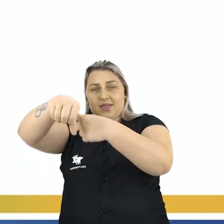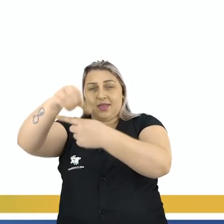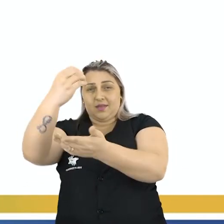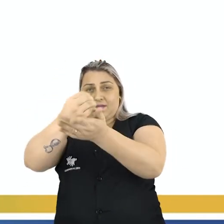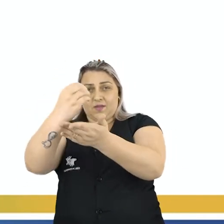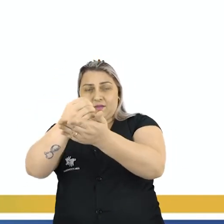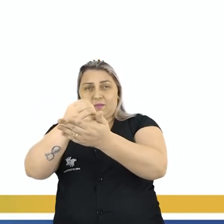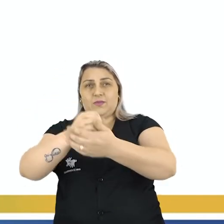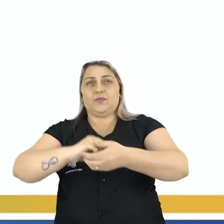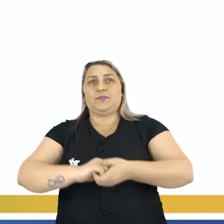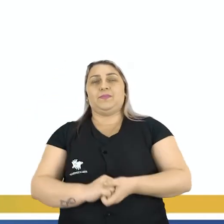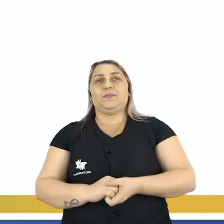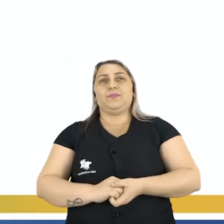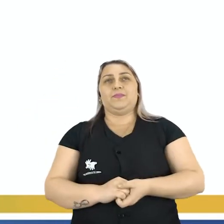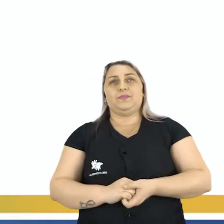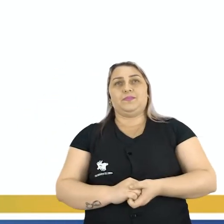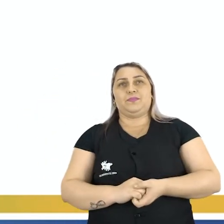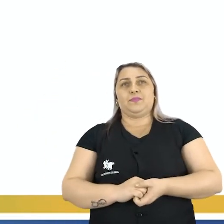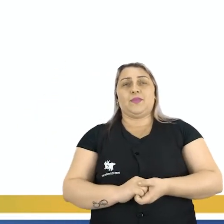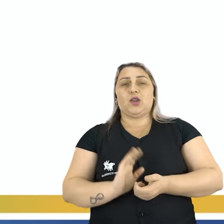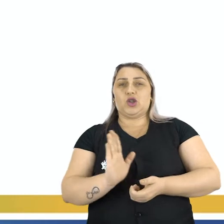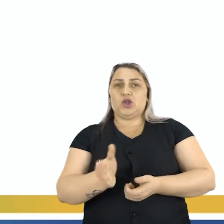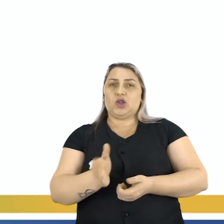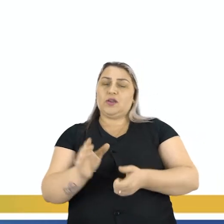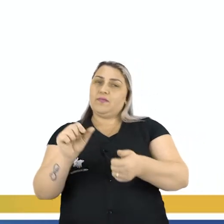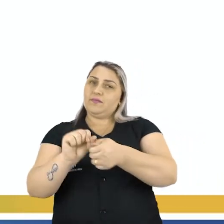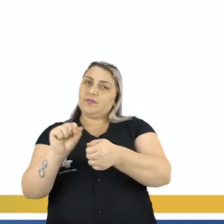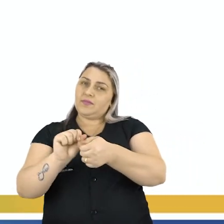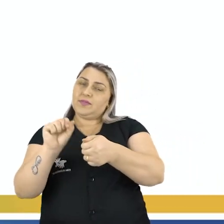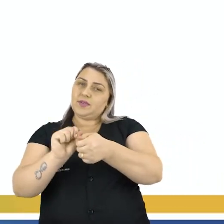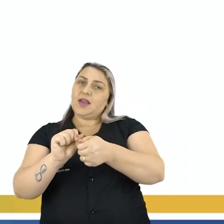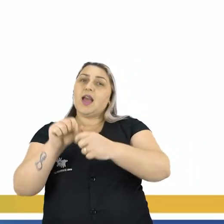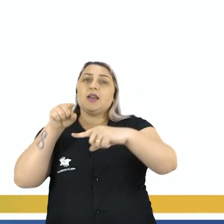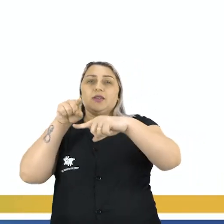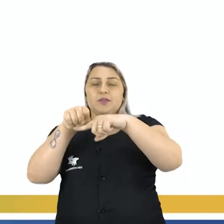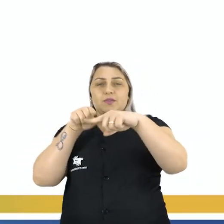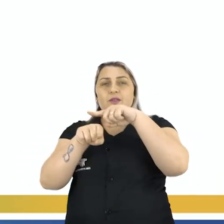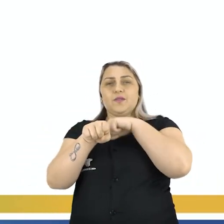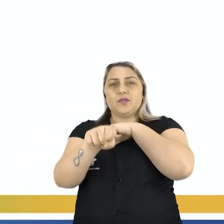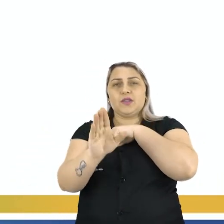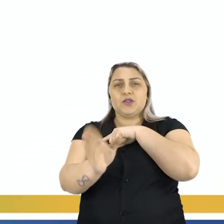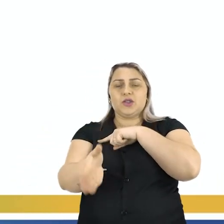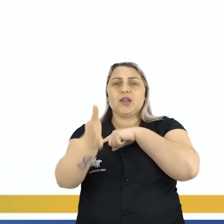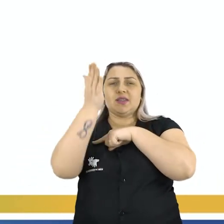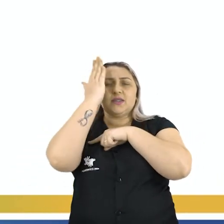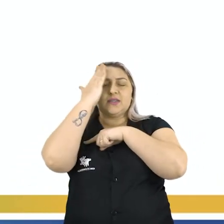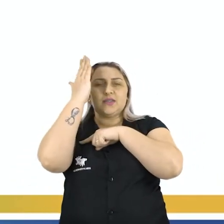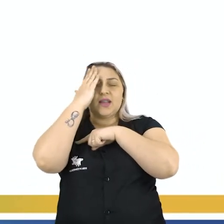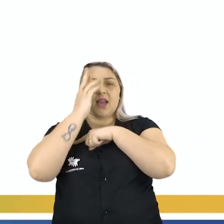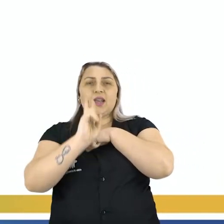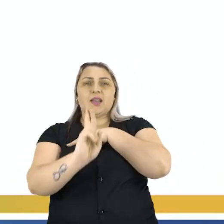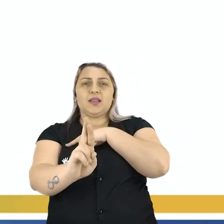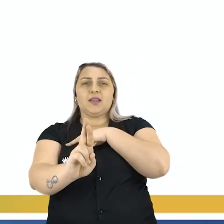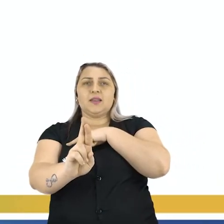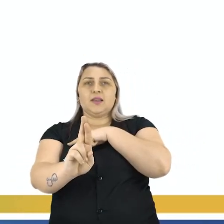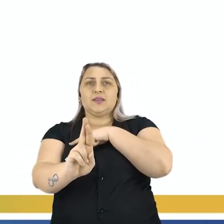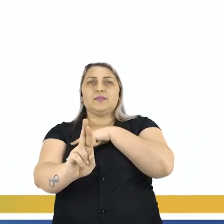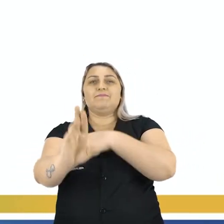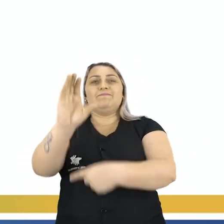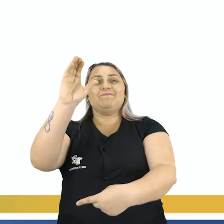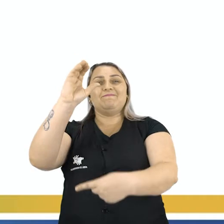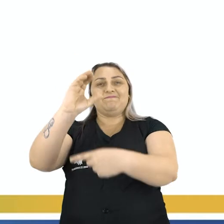D 9 copos Como nós já fizemos, né? A divisão Você já sabe que a resposta É a letra